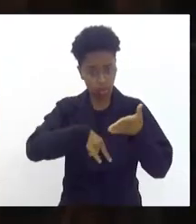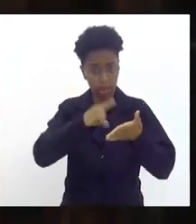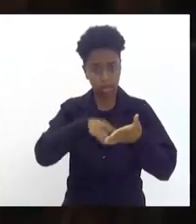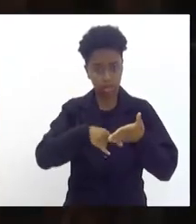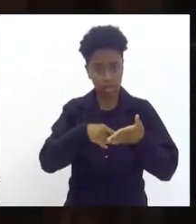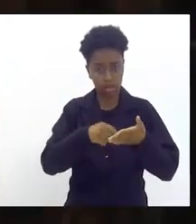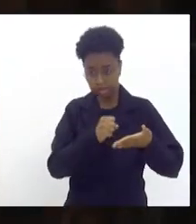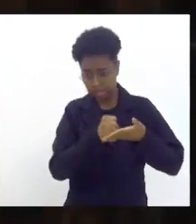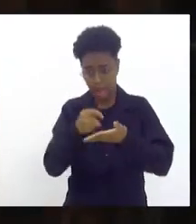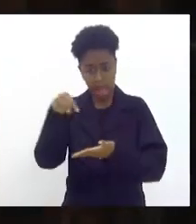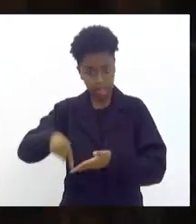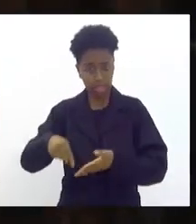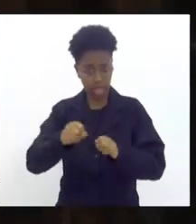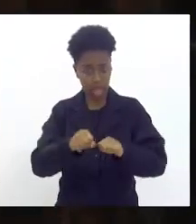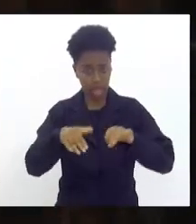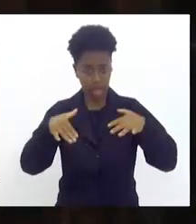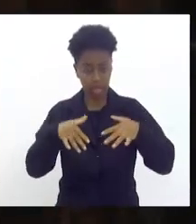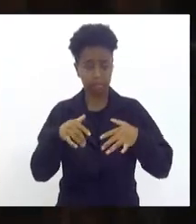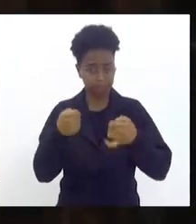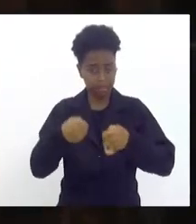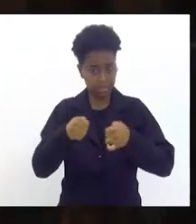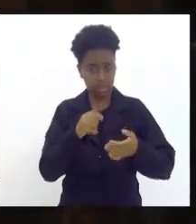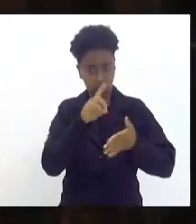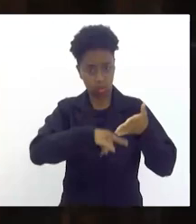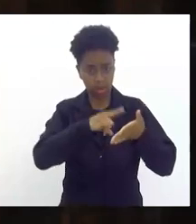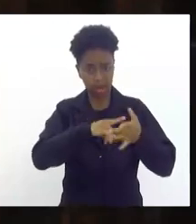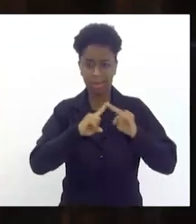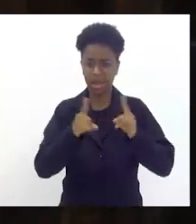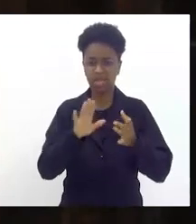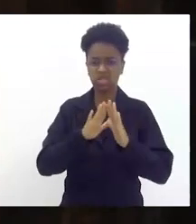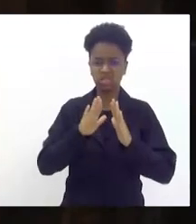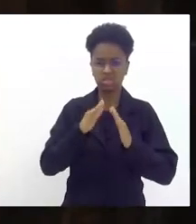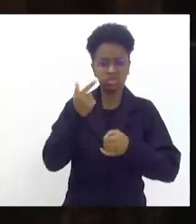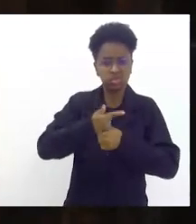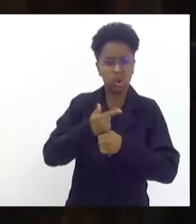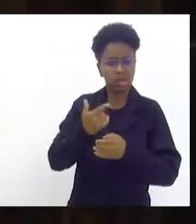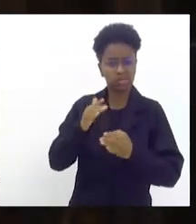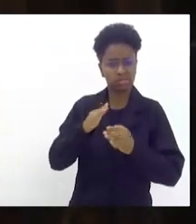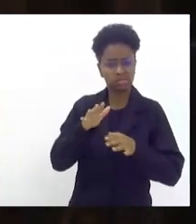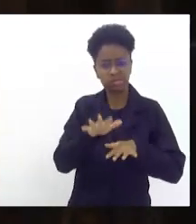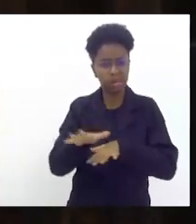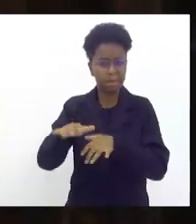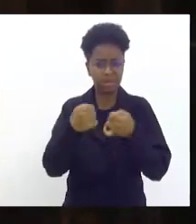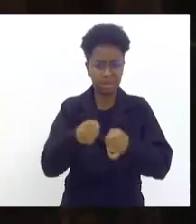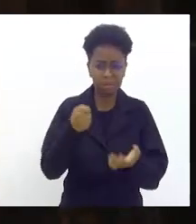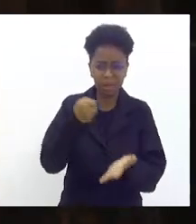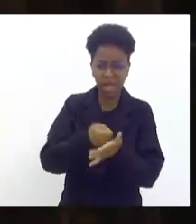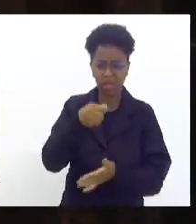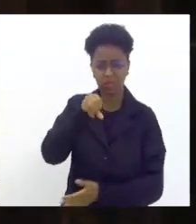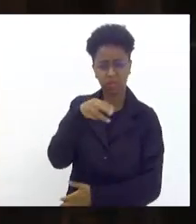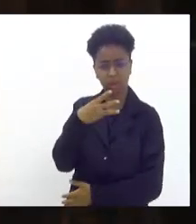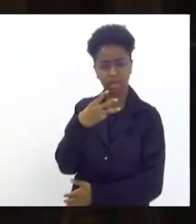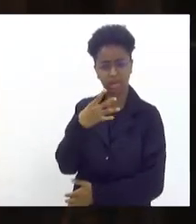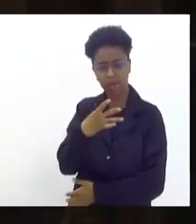criança para cá agora para a escola de samba para desfilar tem que pedir alvará e tem que pagar 945 reais que seja